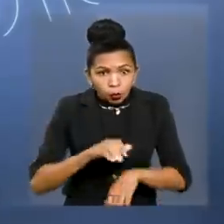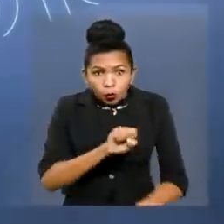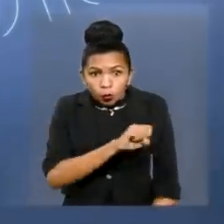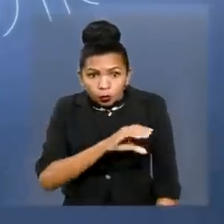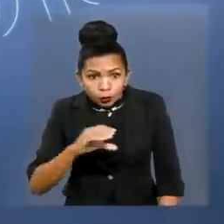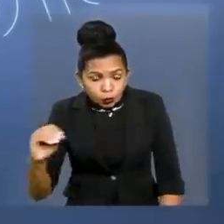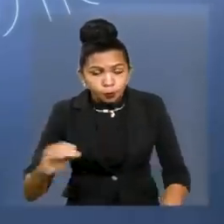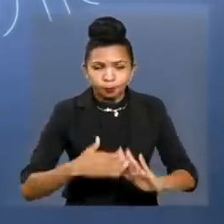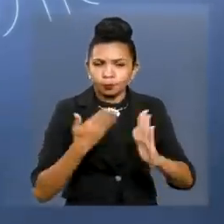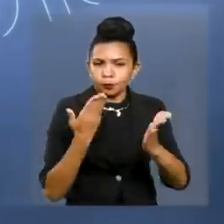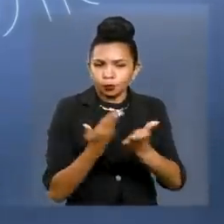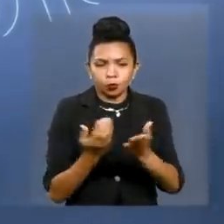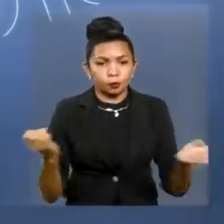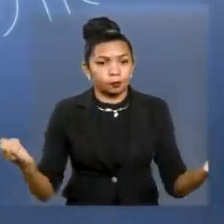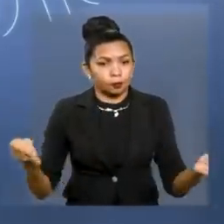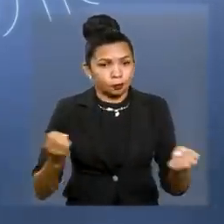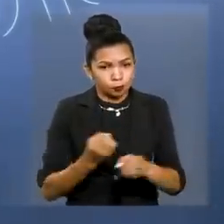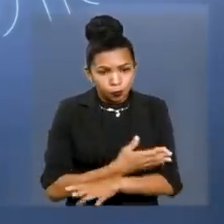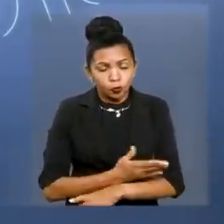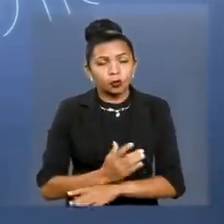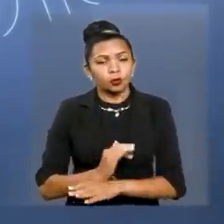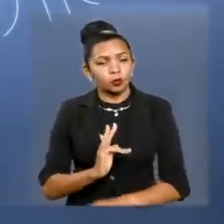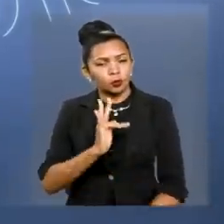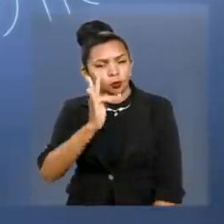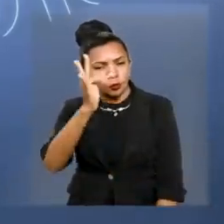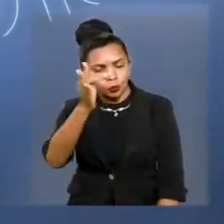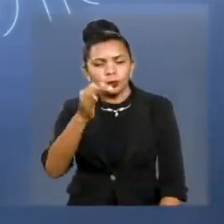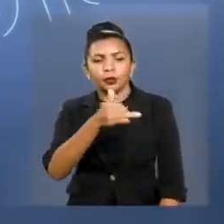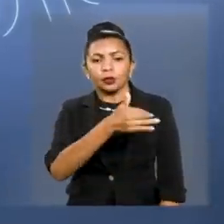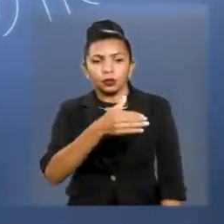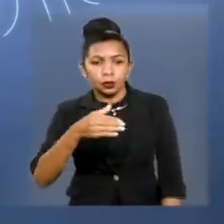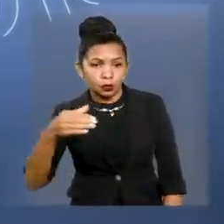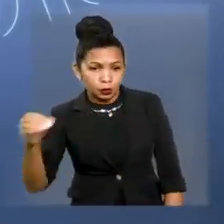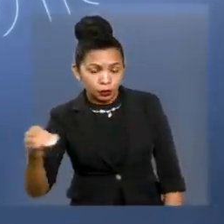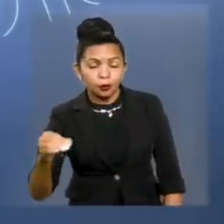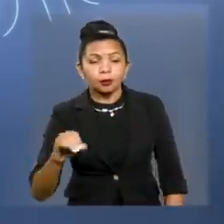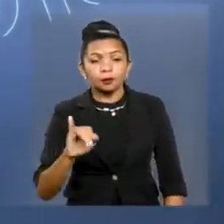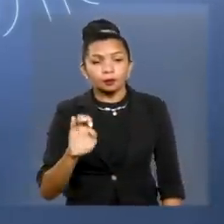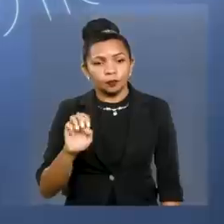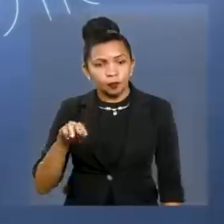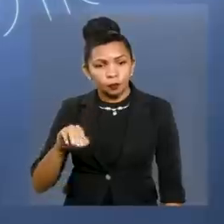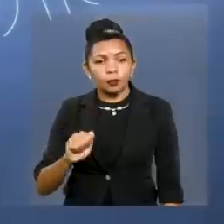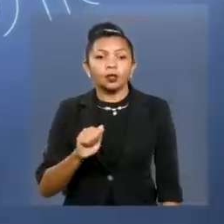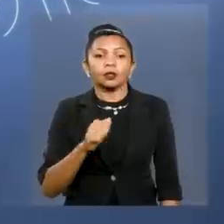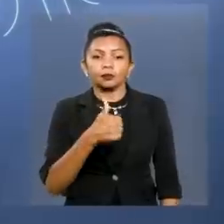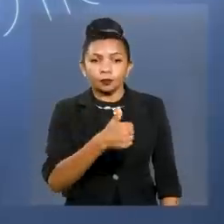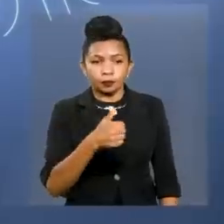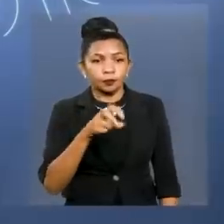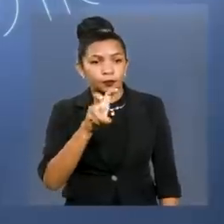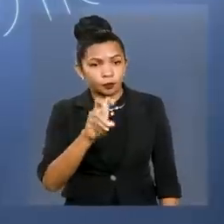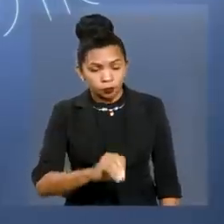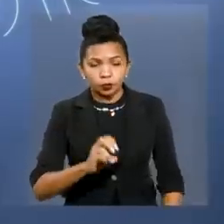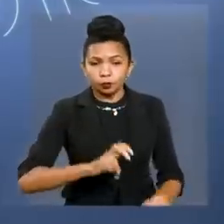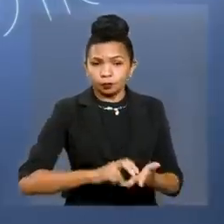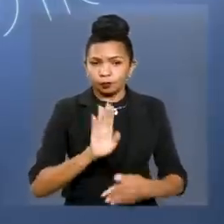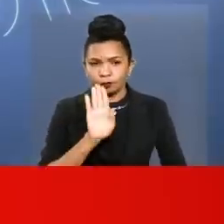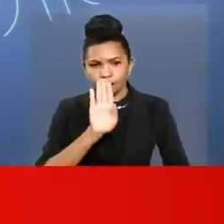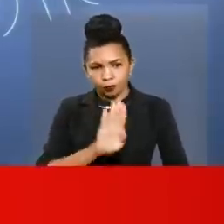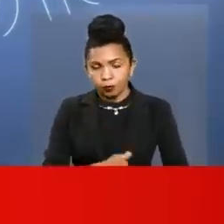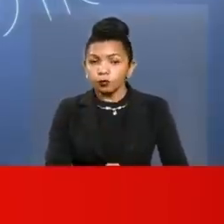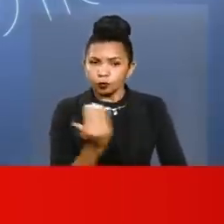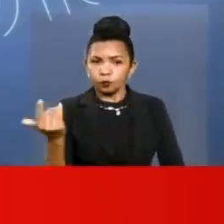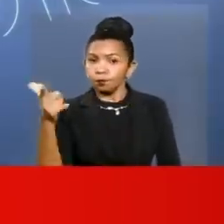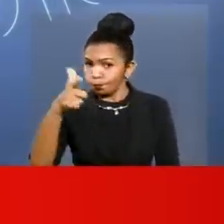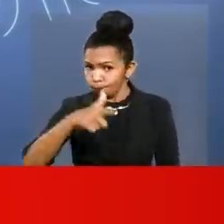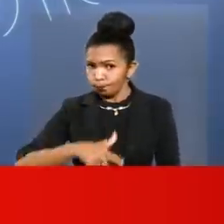escolas beneficiadas. Vamos chegar a 100 emas, 150 escolas de tempo integral. Vamos